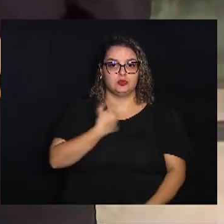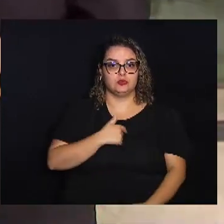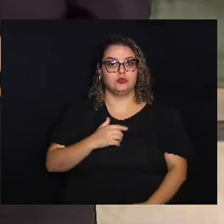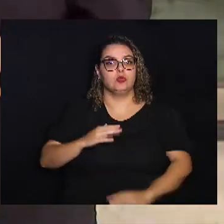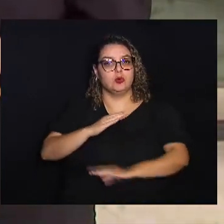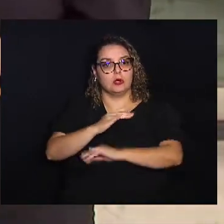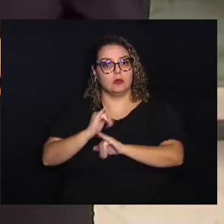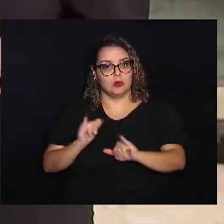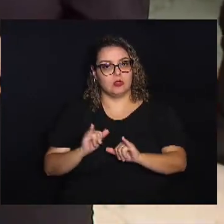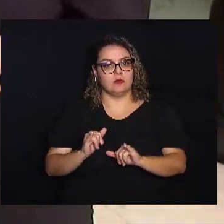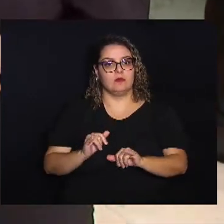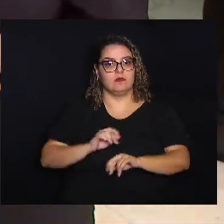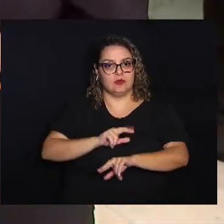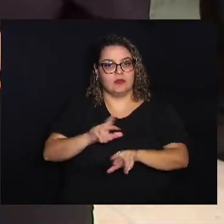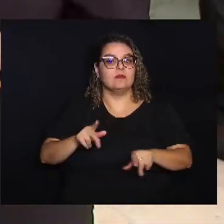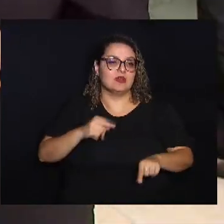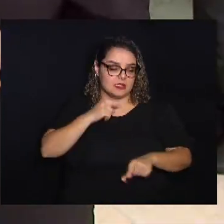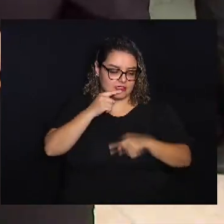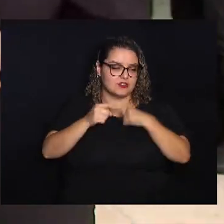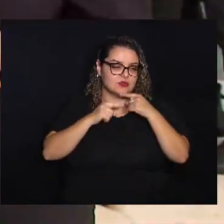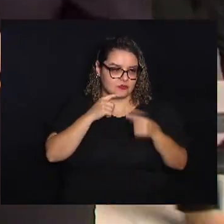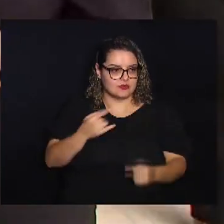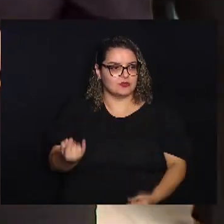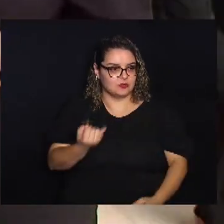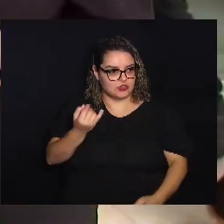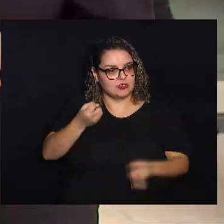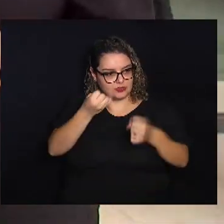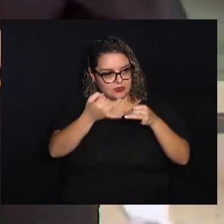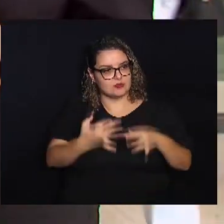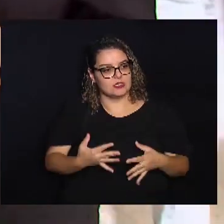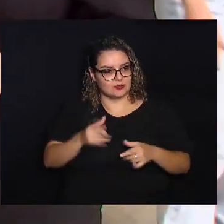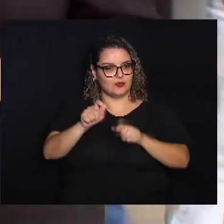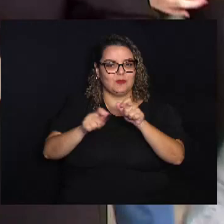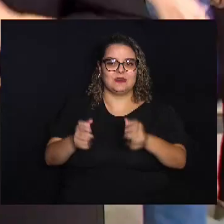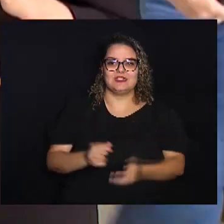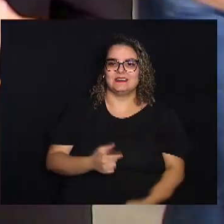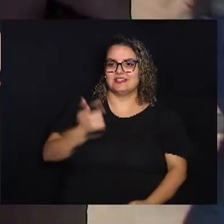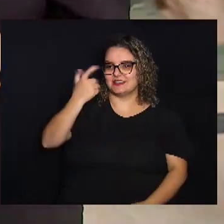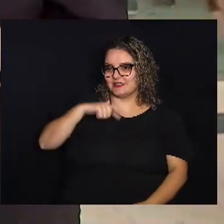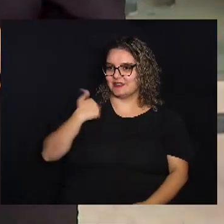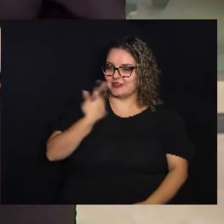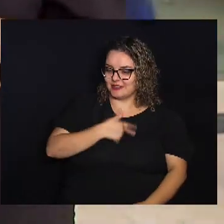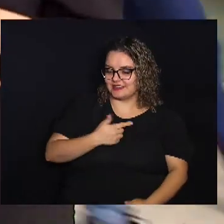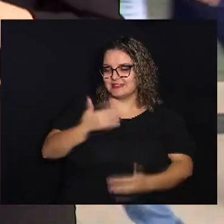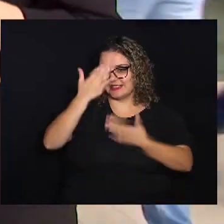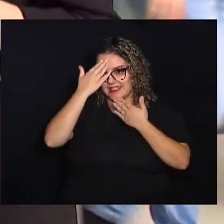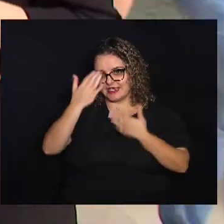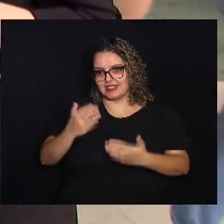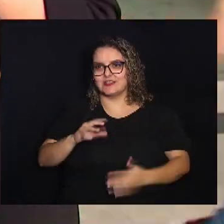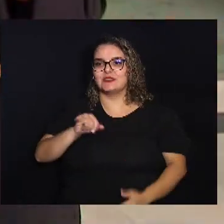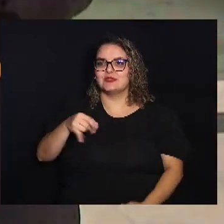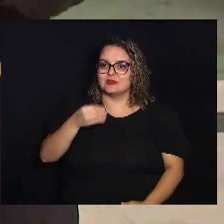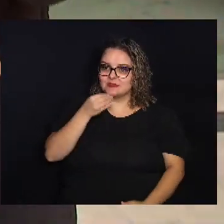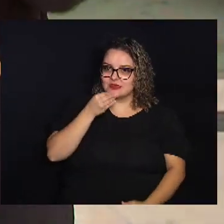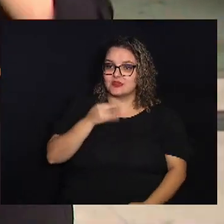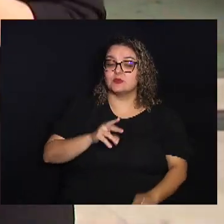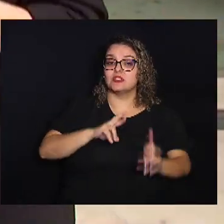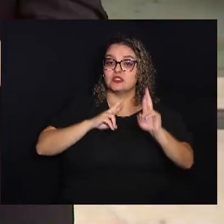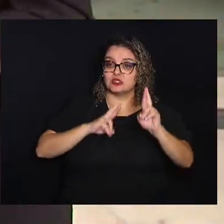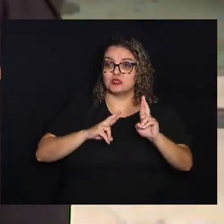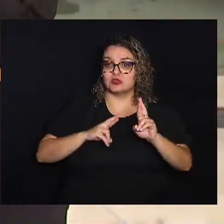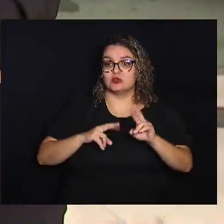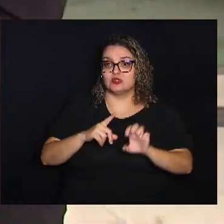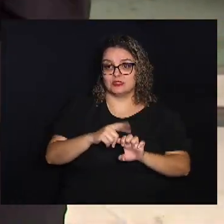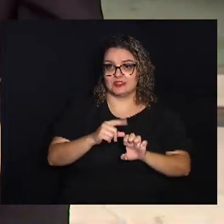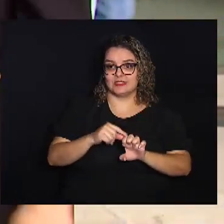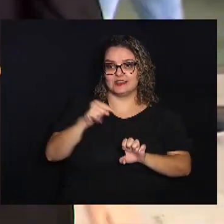Notícia, foram fundamentais aí suas orientações para o pessoal Nós é que agradecemos a oportunidade e esperamos os micro